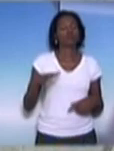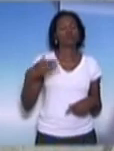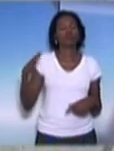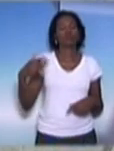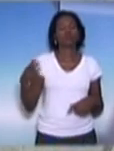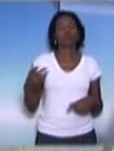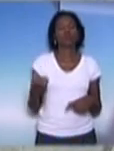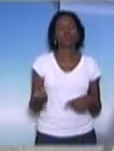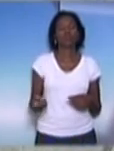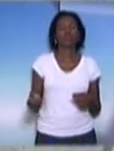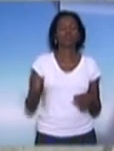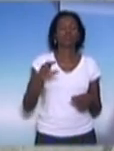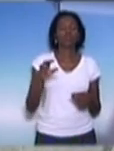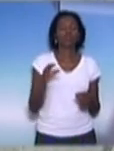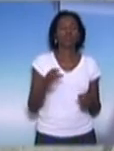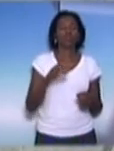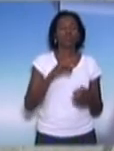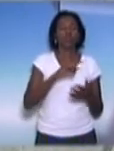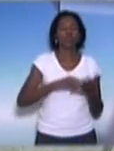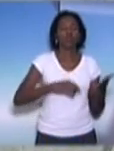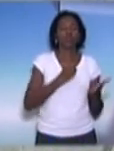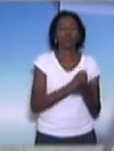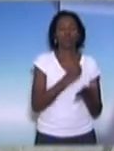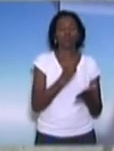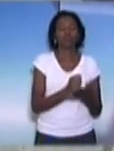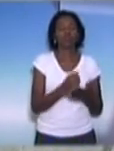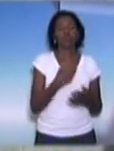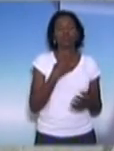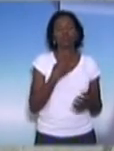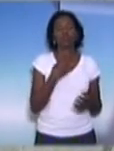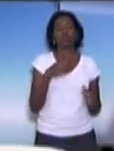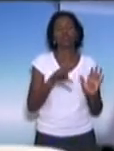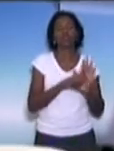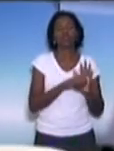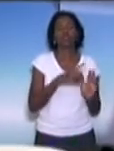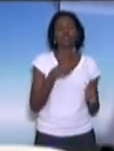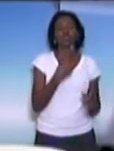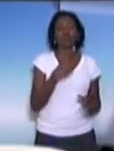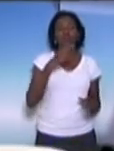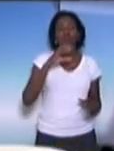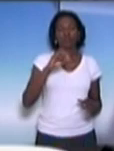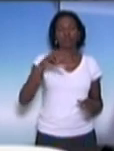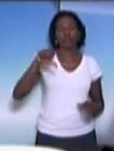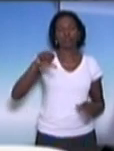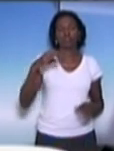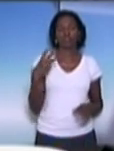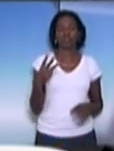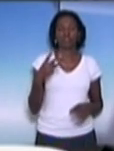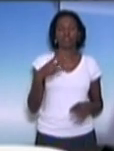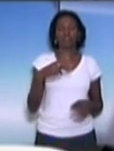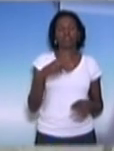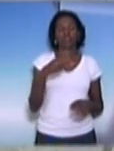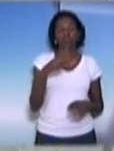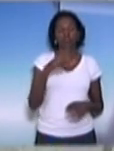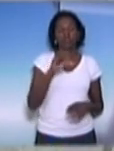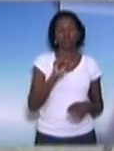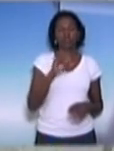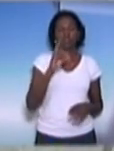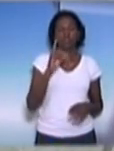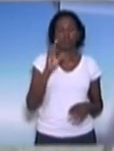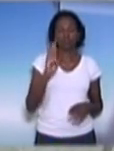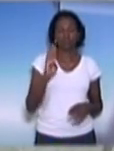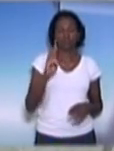da não renovação do contrato, por conta da Lei 1093, também do PSDB, aprovada aqui, inclusive, em 2009,